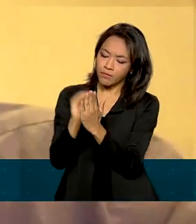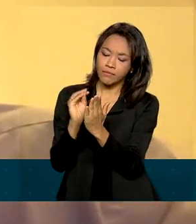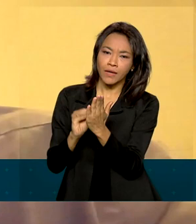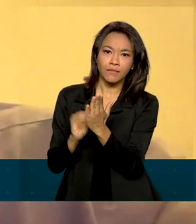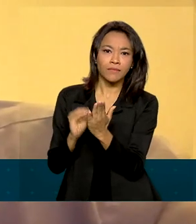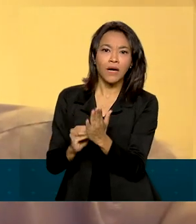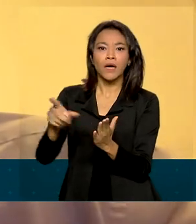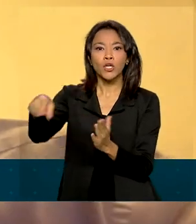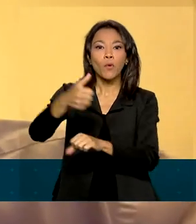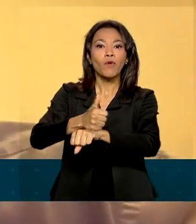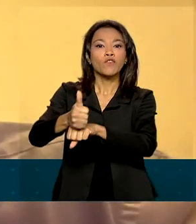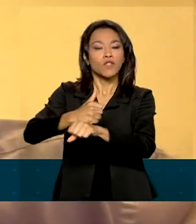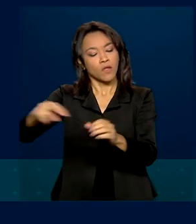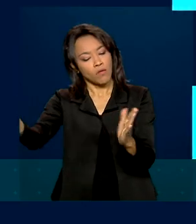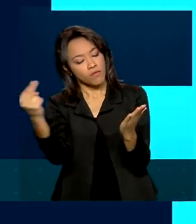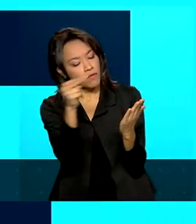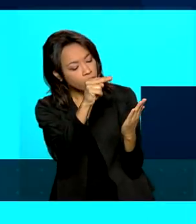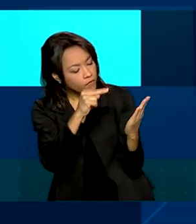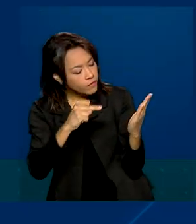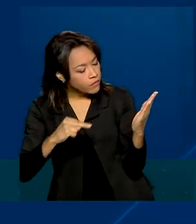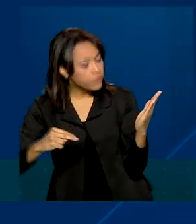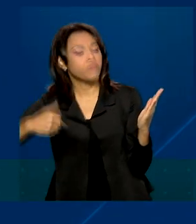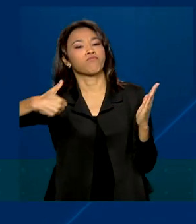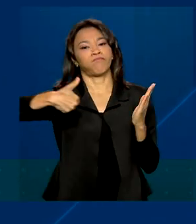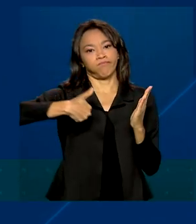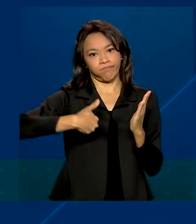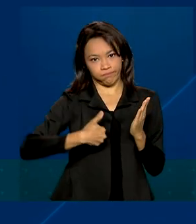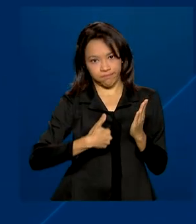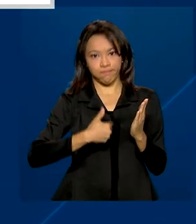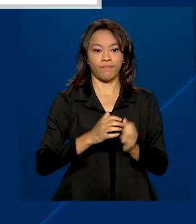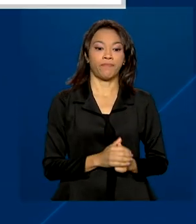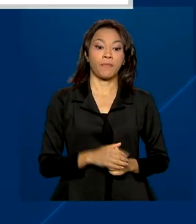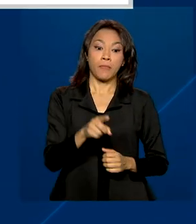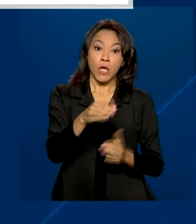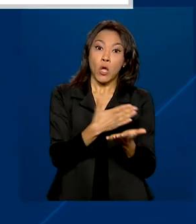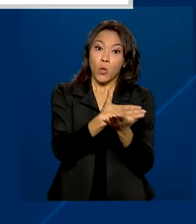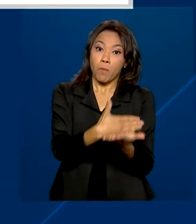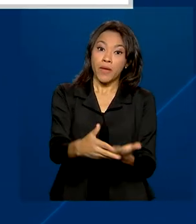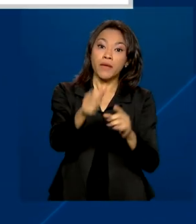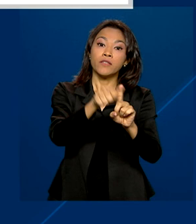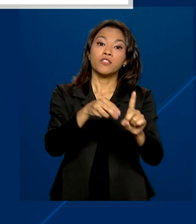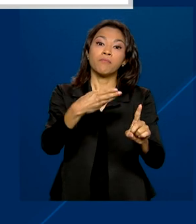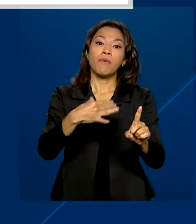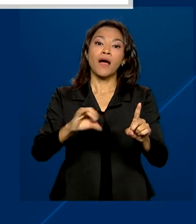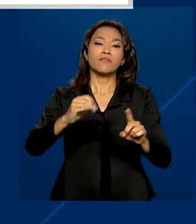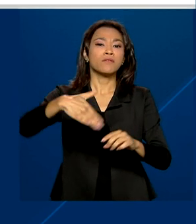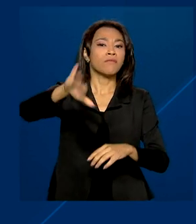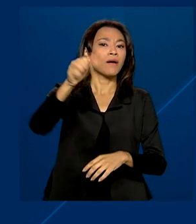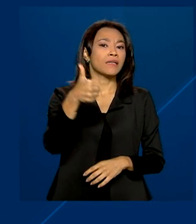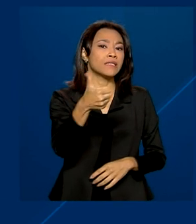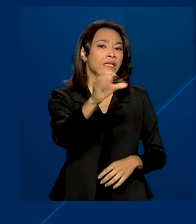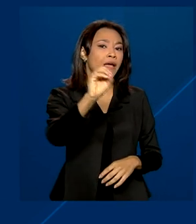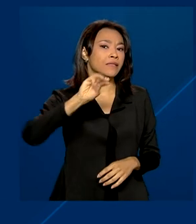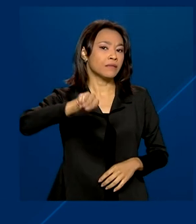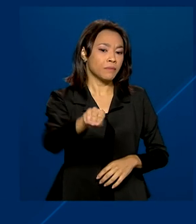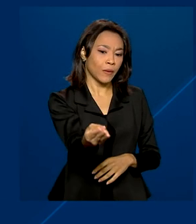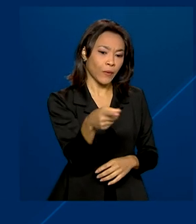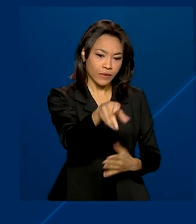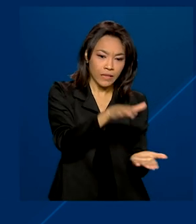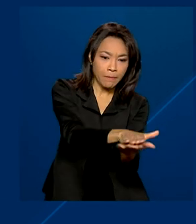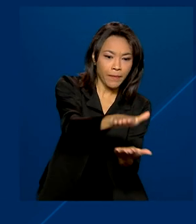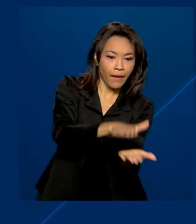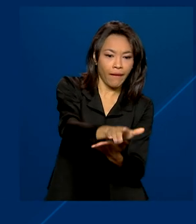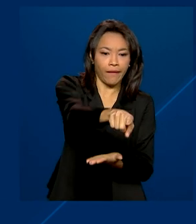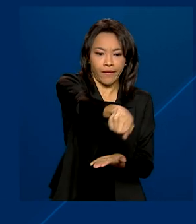pelo profissional que atender. A partir de março, mais de 10 milhões de unidades da nova versão impressa da Caderneta da Criança